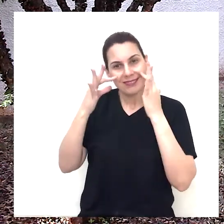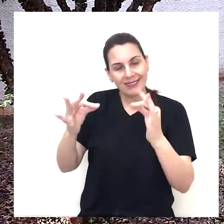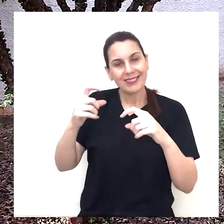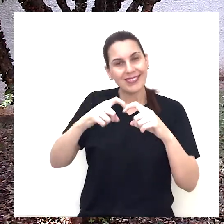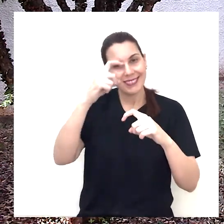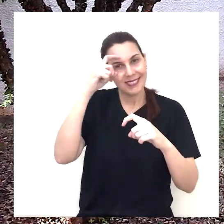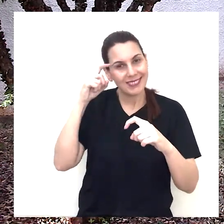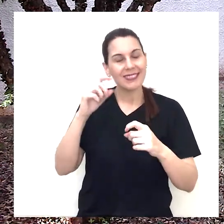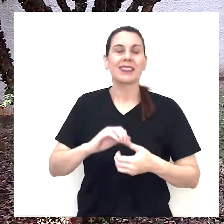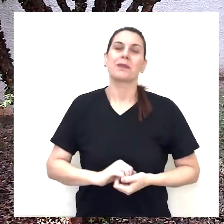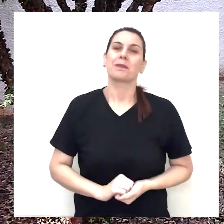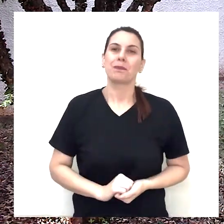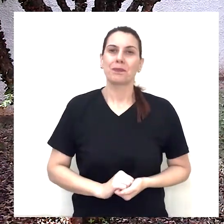Fique ligado no Dr. Lee.